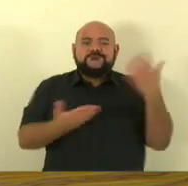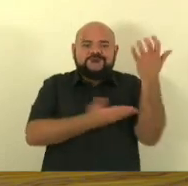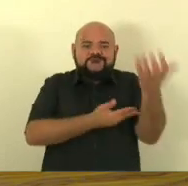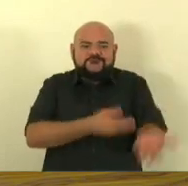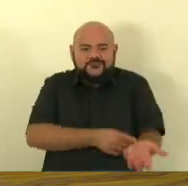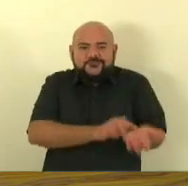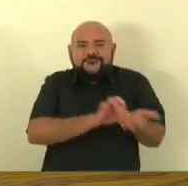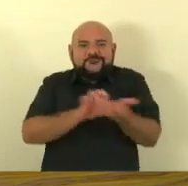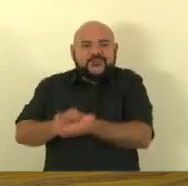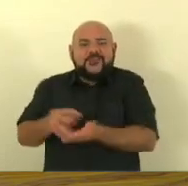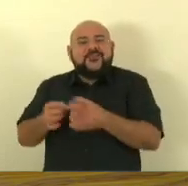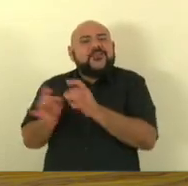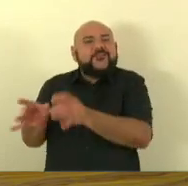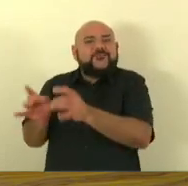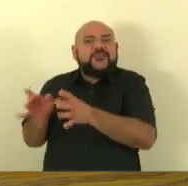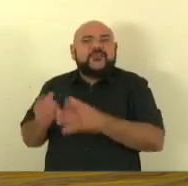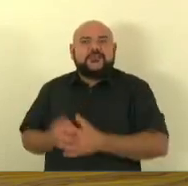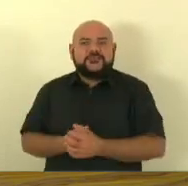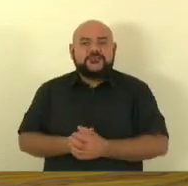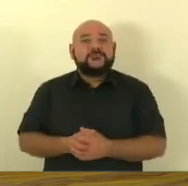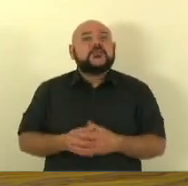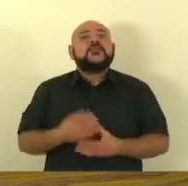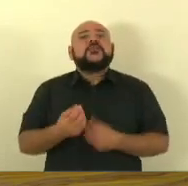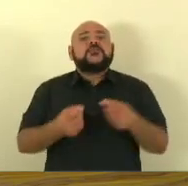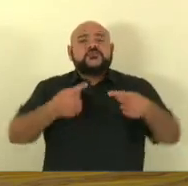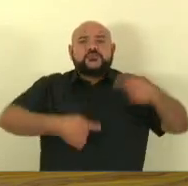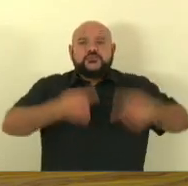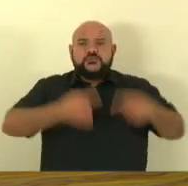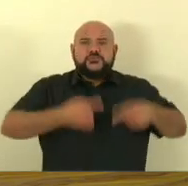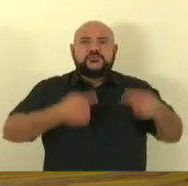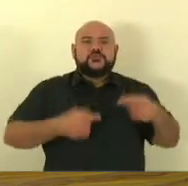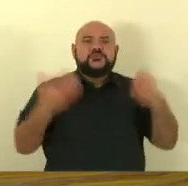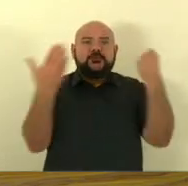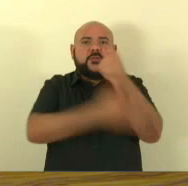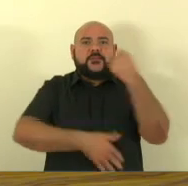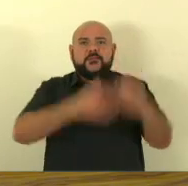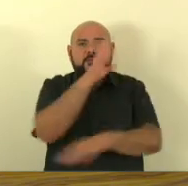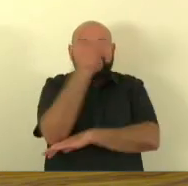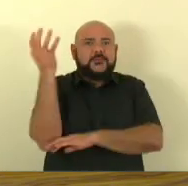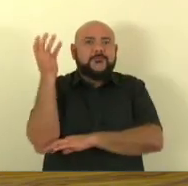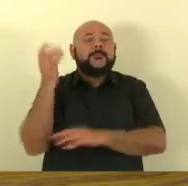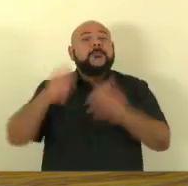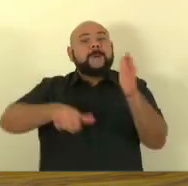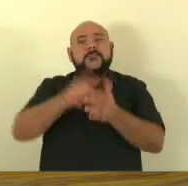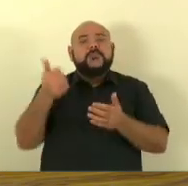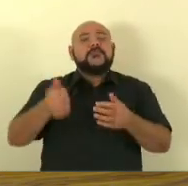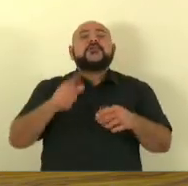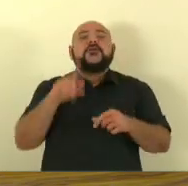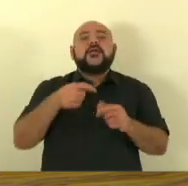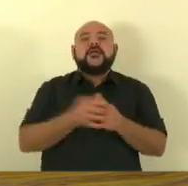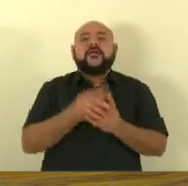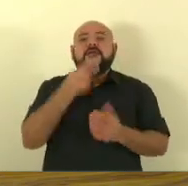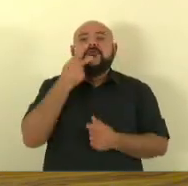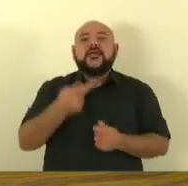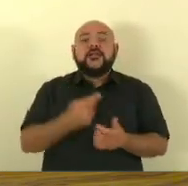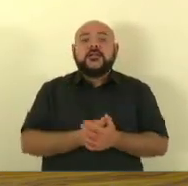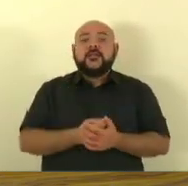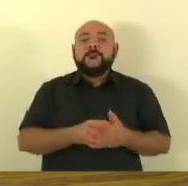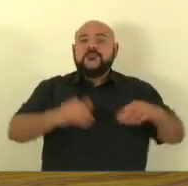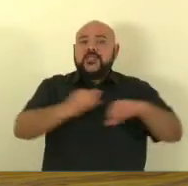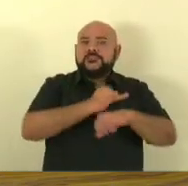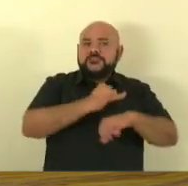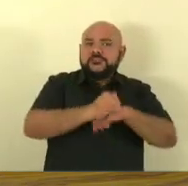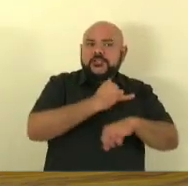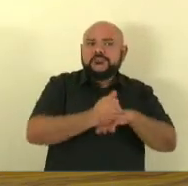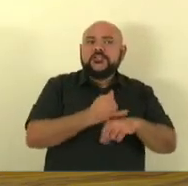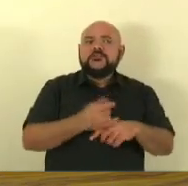ambiental aqui zelo com a natureza a primeira coisa que a gente precisa falar é de oferecer condição de desenvolvimento para essa